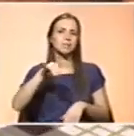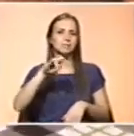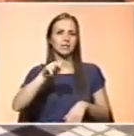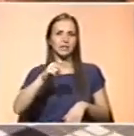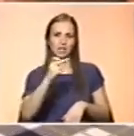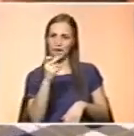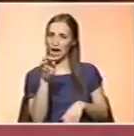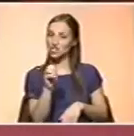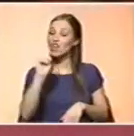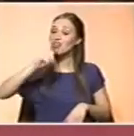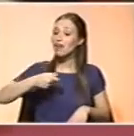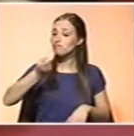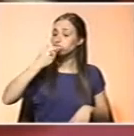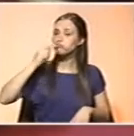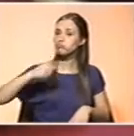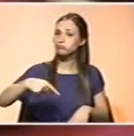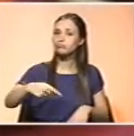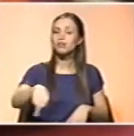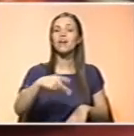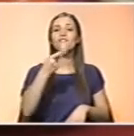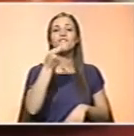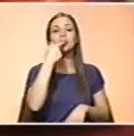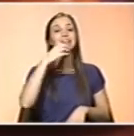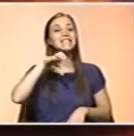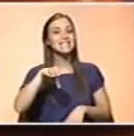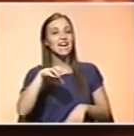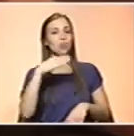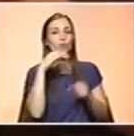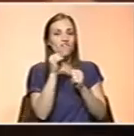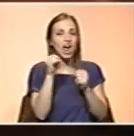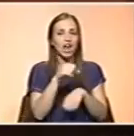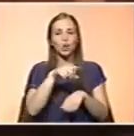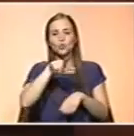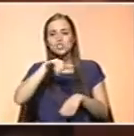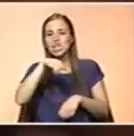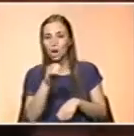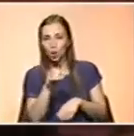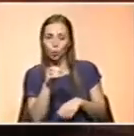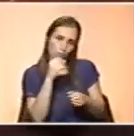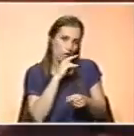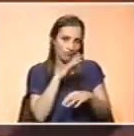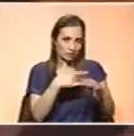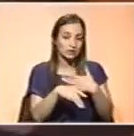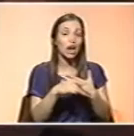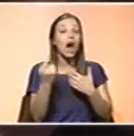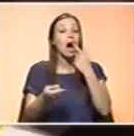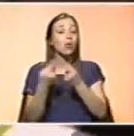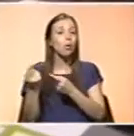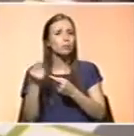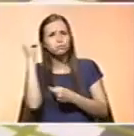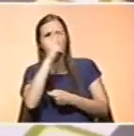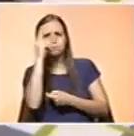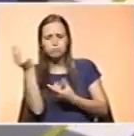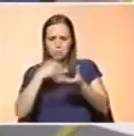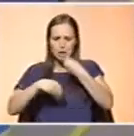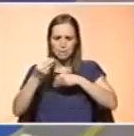fazer com alguma frequência, a vitamina C no inverno ou o zinco, há outras que em excesso se acumulam no organismo e que lhe são